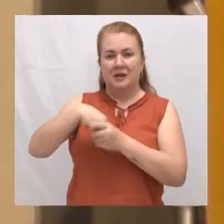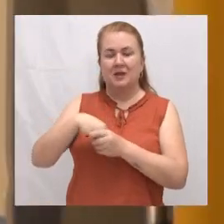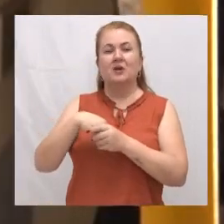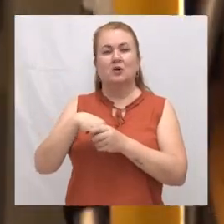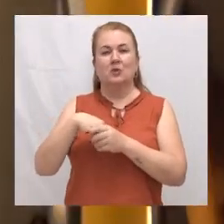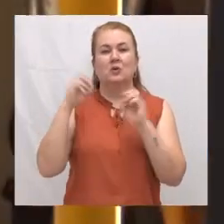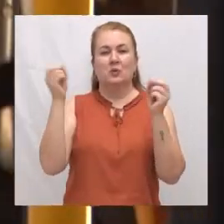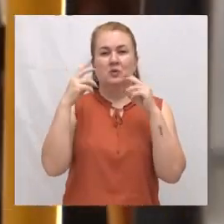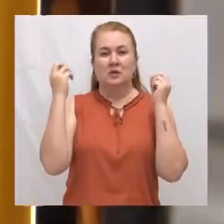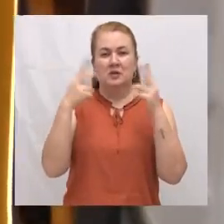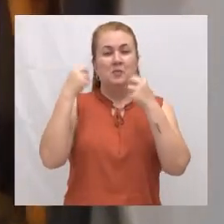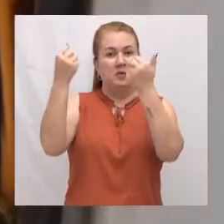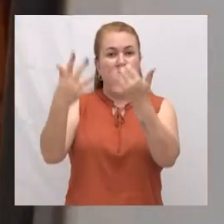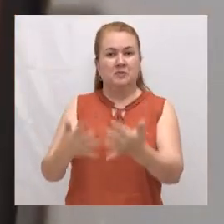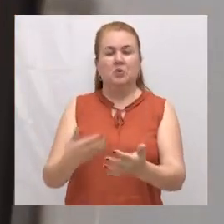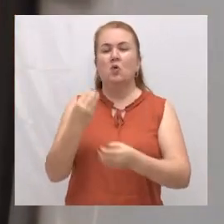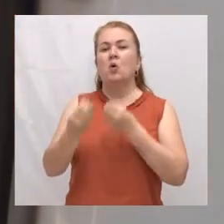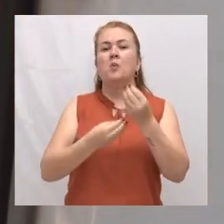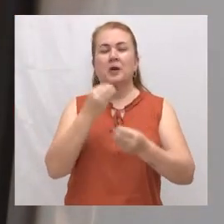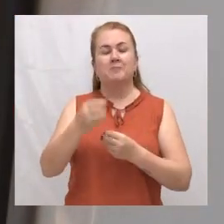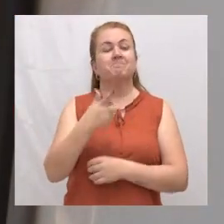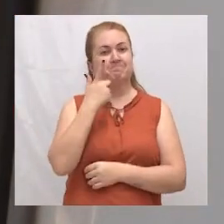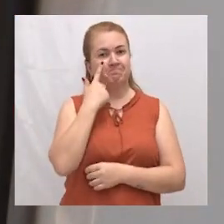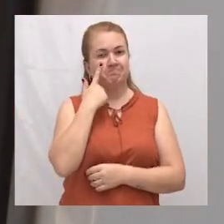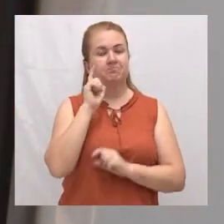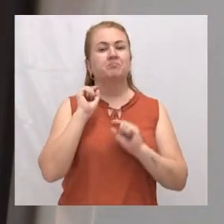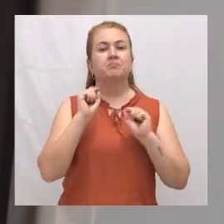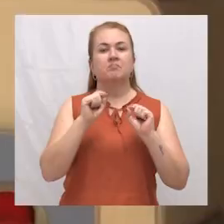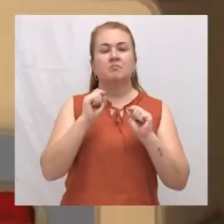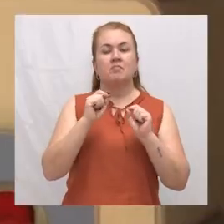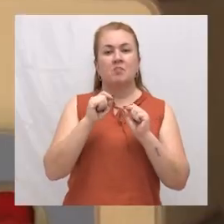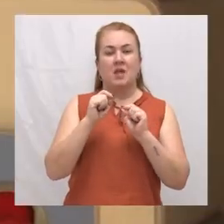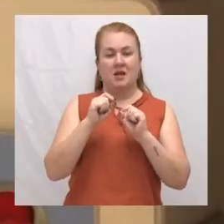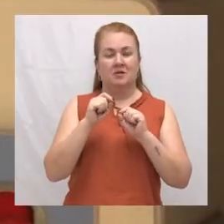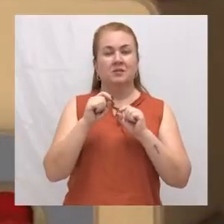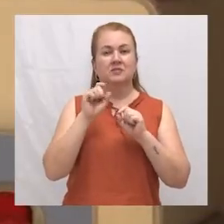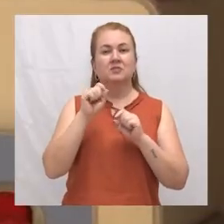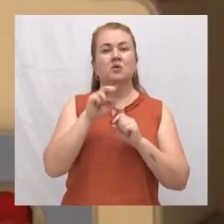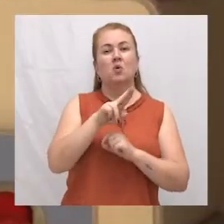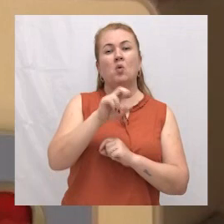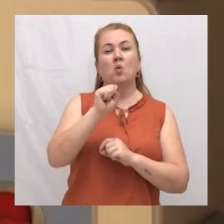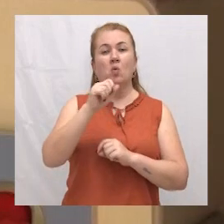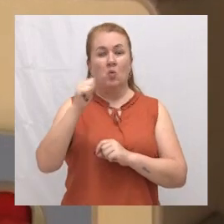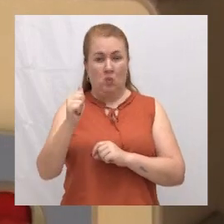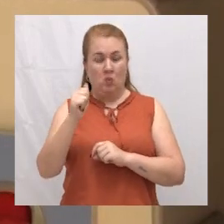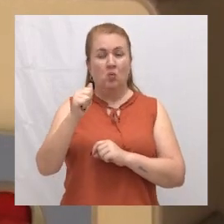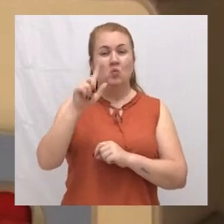Bom, a unidade de suporte avançado, conhecida como USA,